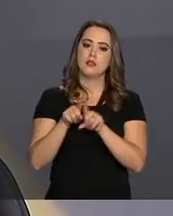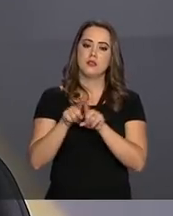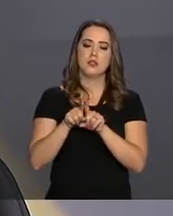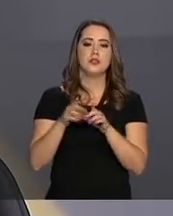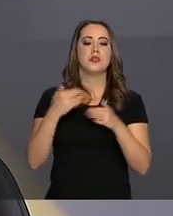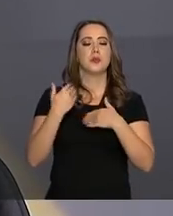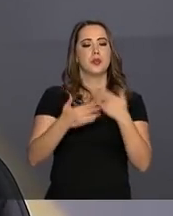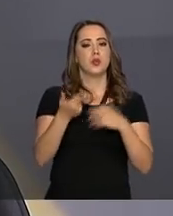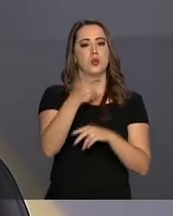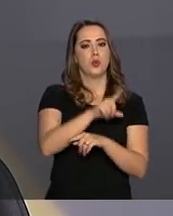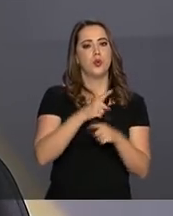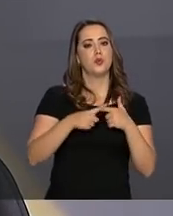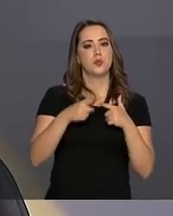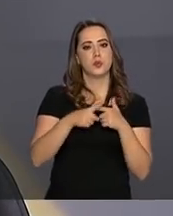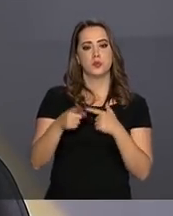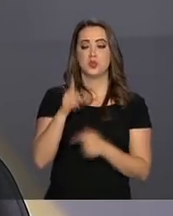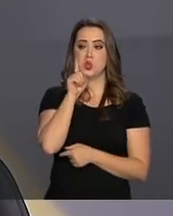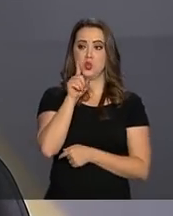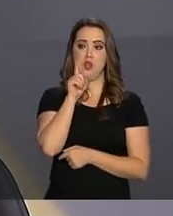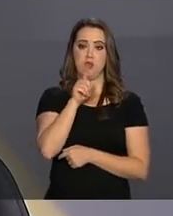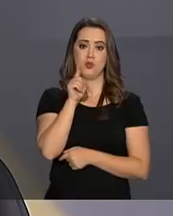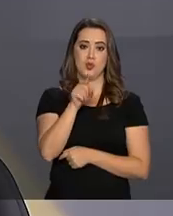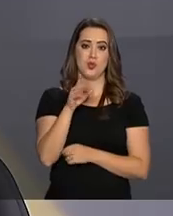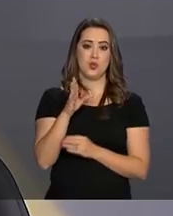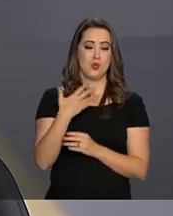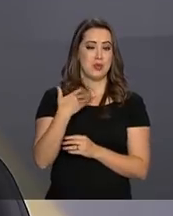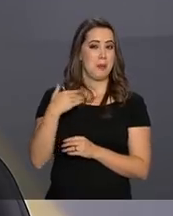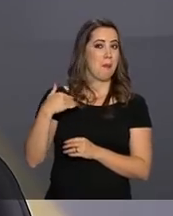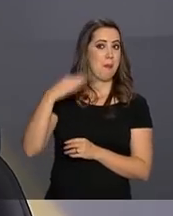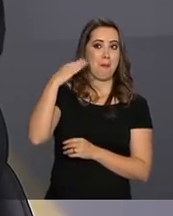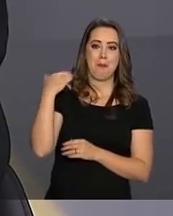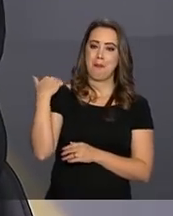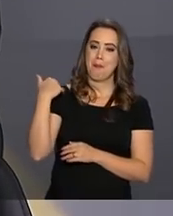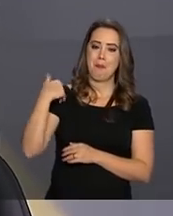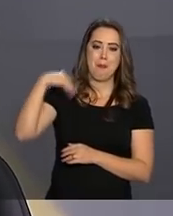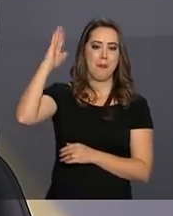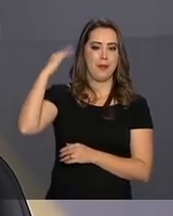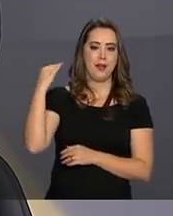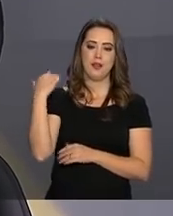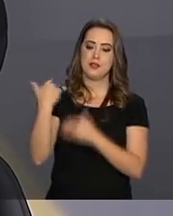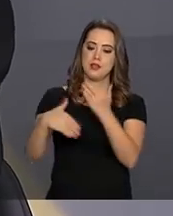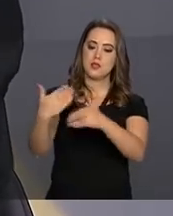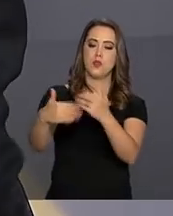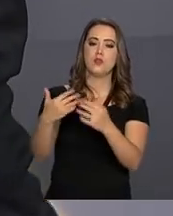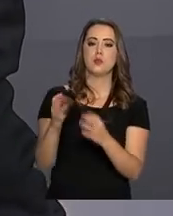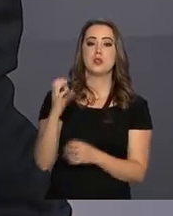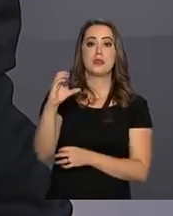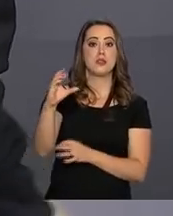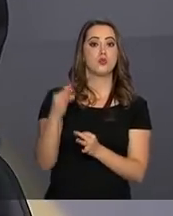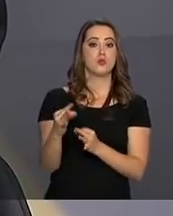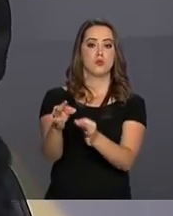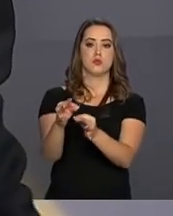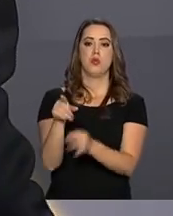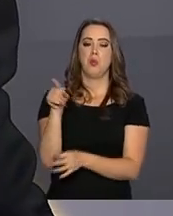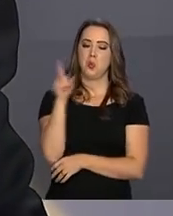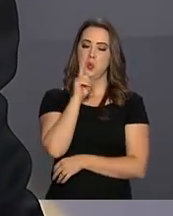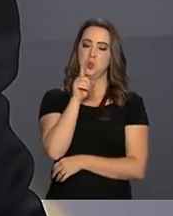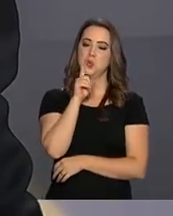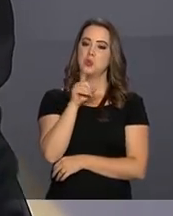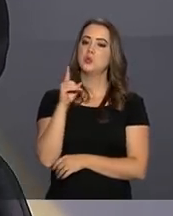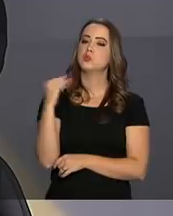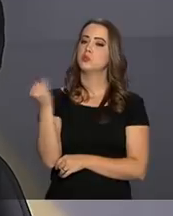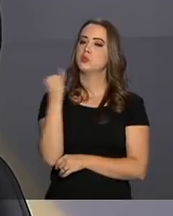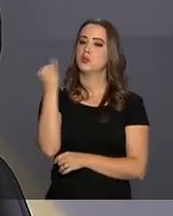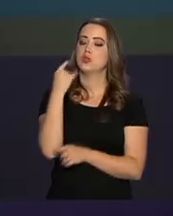tecnológico, os Estados Unidos têm a ponta do desenvolvimento científico e tecnológico. Então, isso realmente dá a ele uma vantagem de